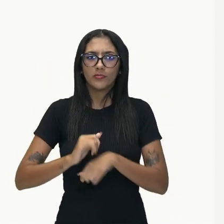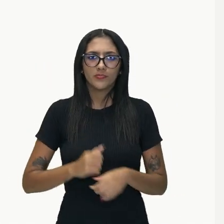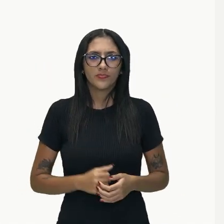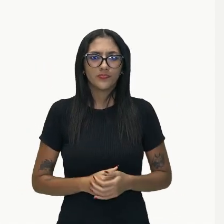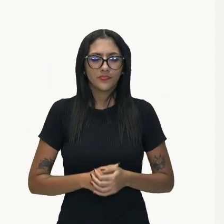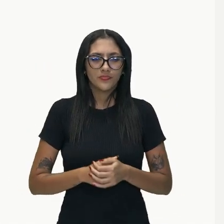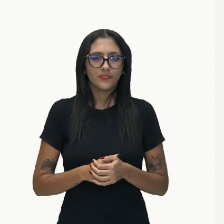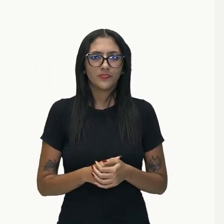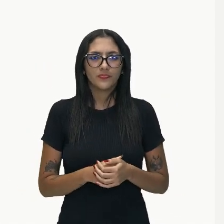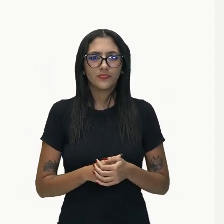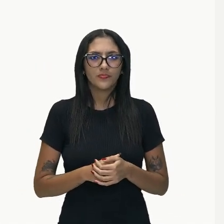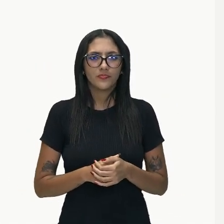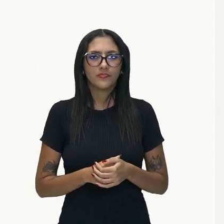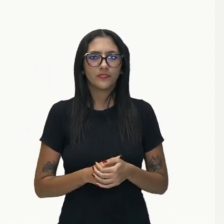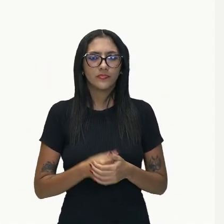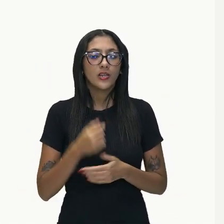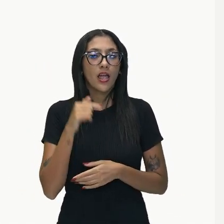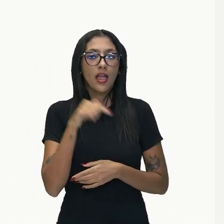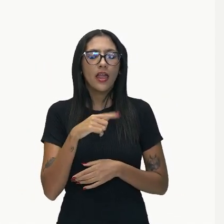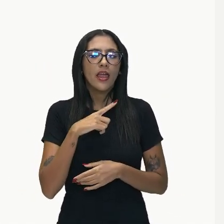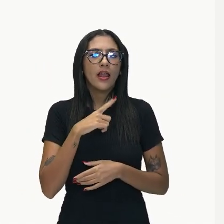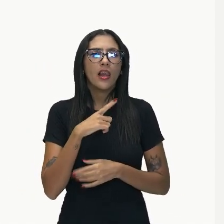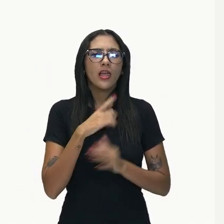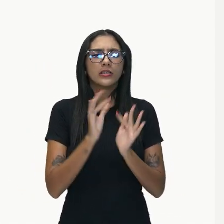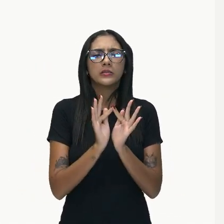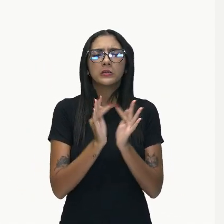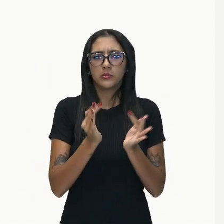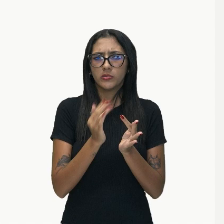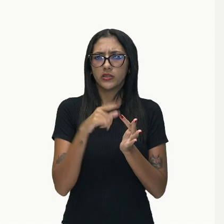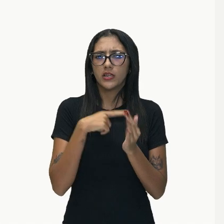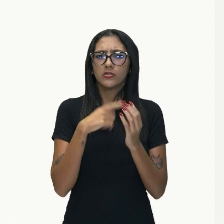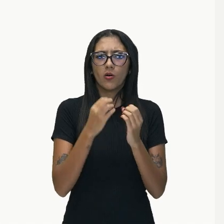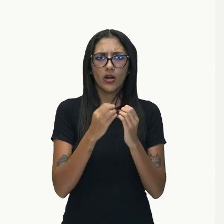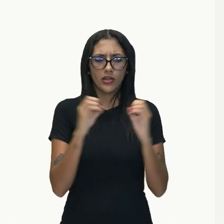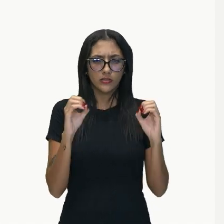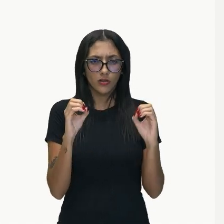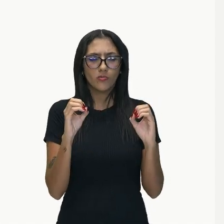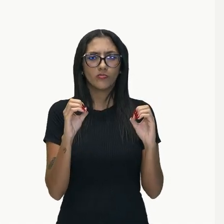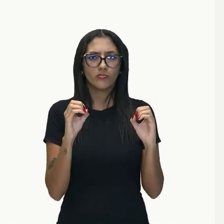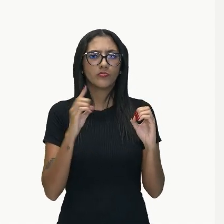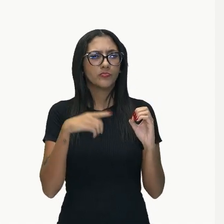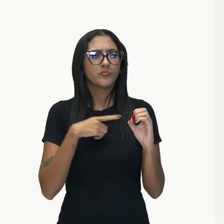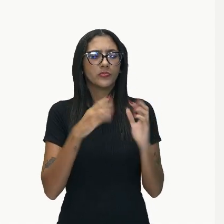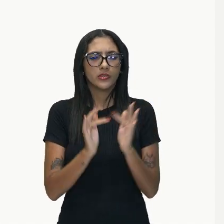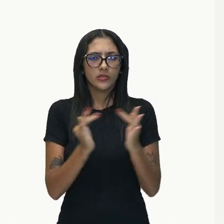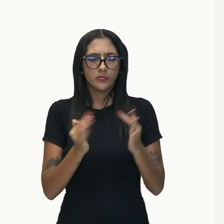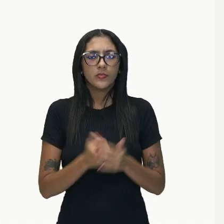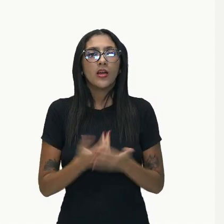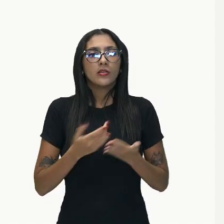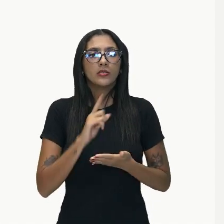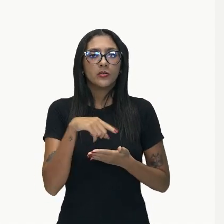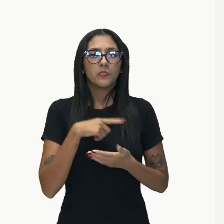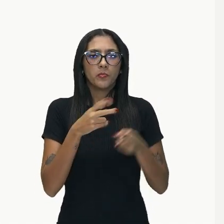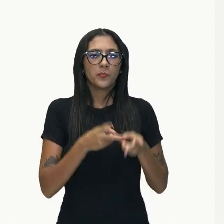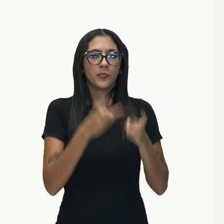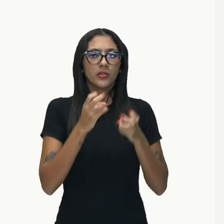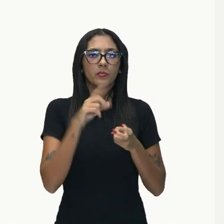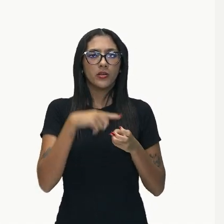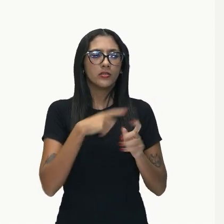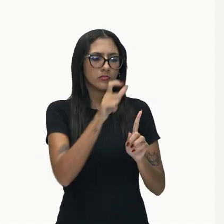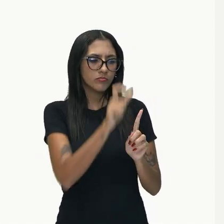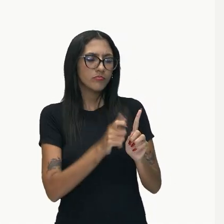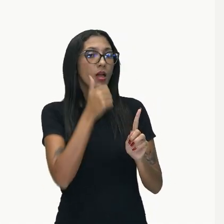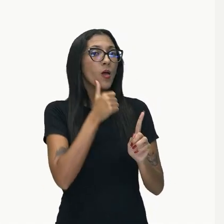temos um período simples, ok, pessoal? Antônio mora longe da capital, observem que o sujeito é